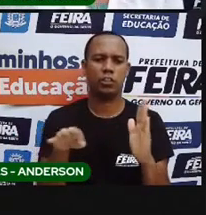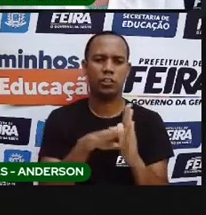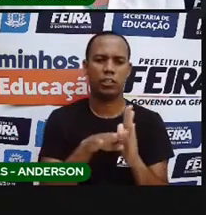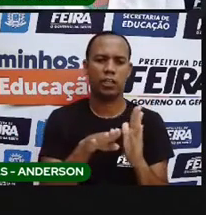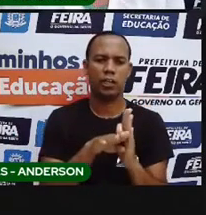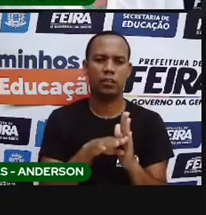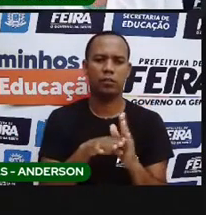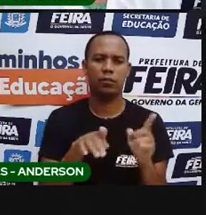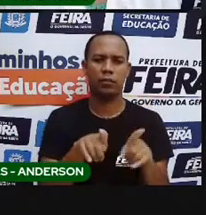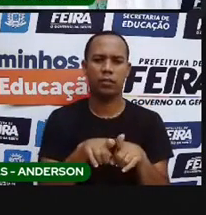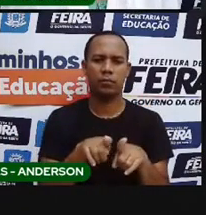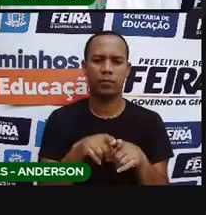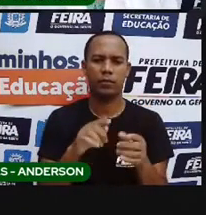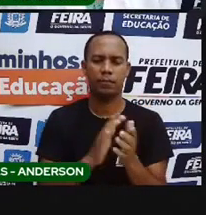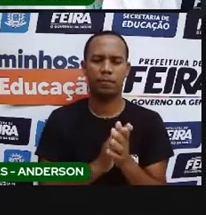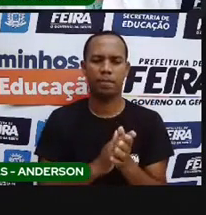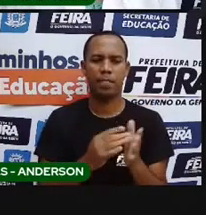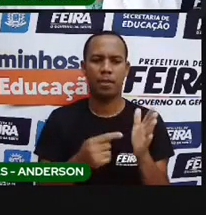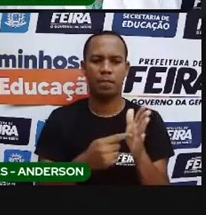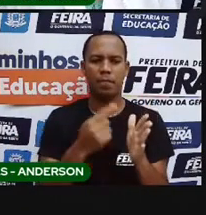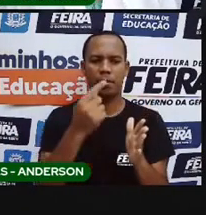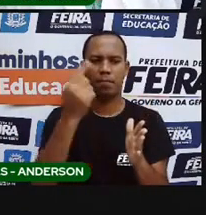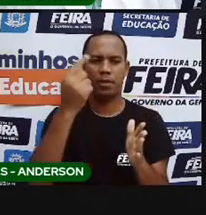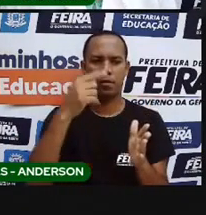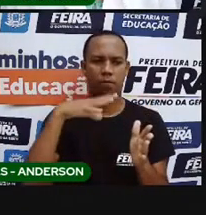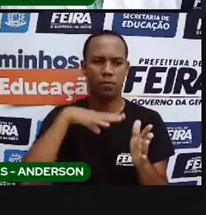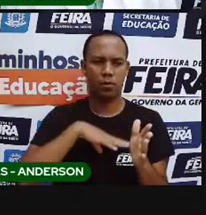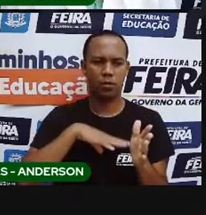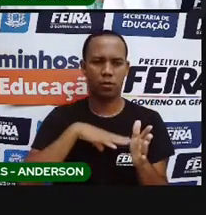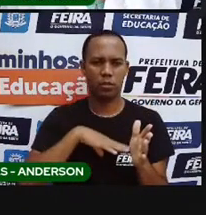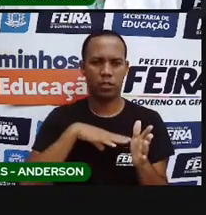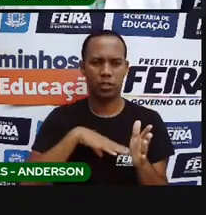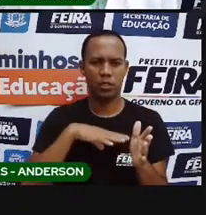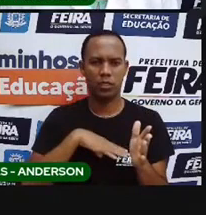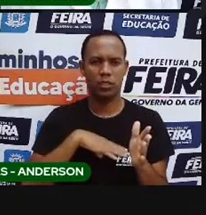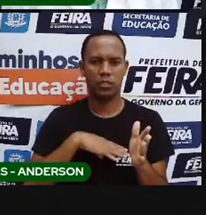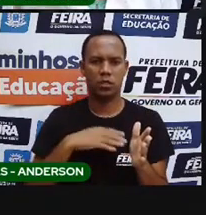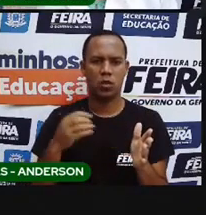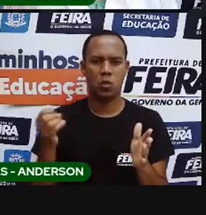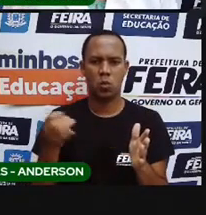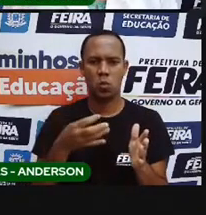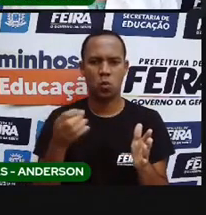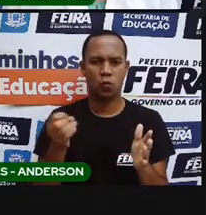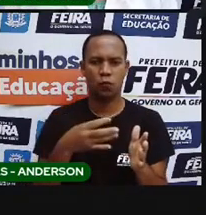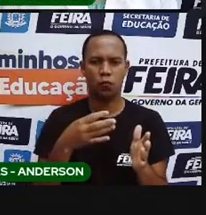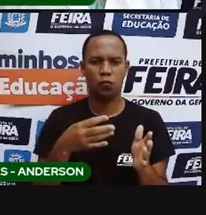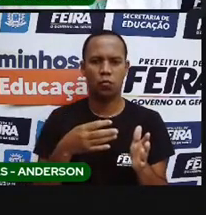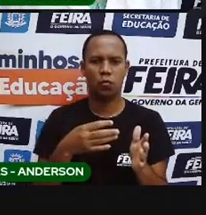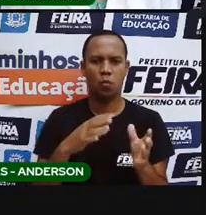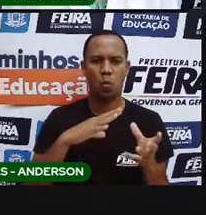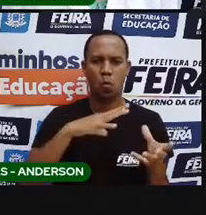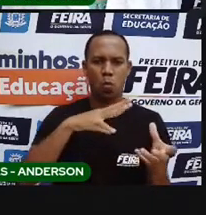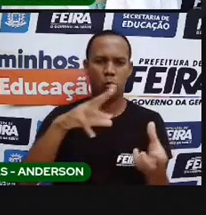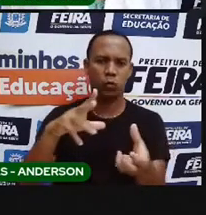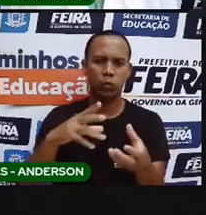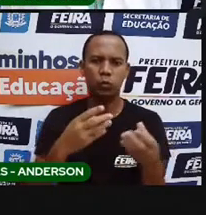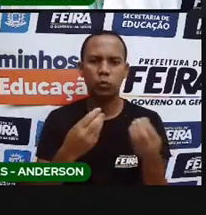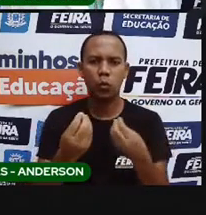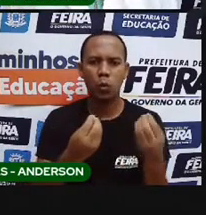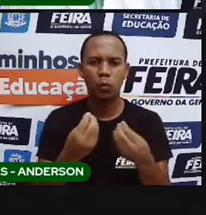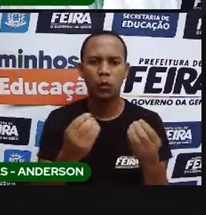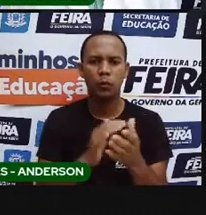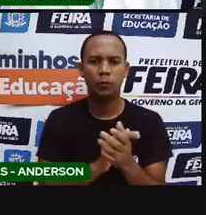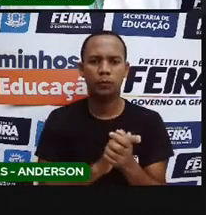essa data. Bom, os primeiros portugueses que desembarcaram no Novo Mundo, que é o que eles chamavam dessa parte aqui da América,